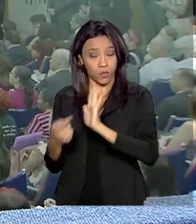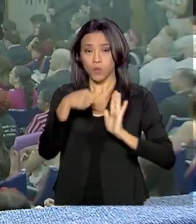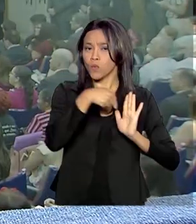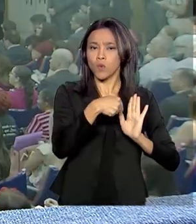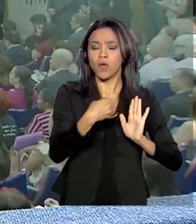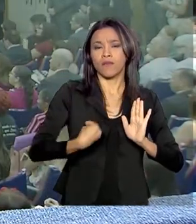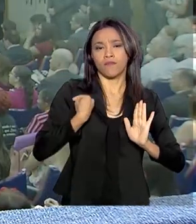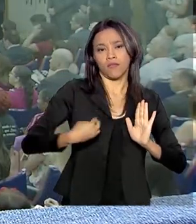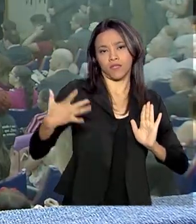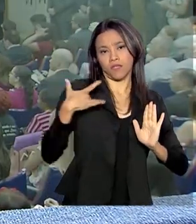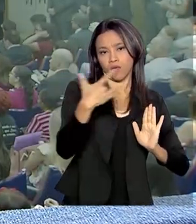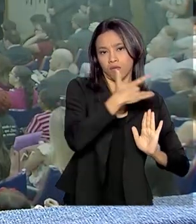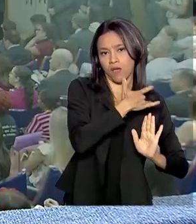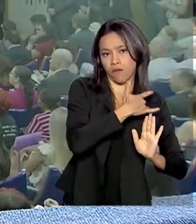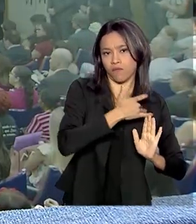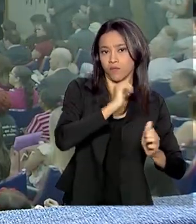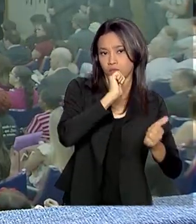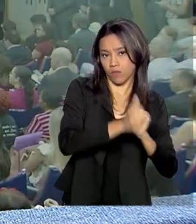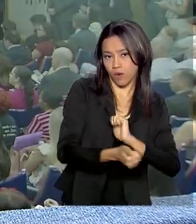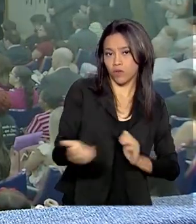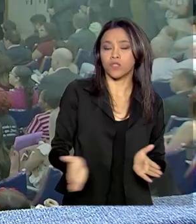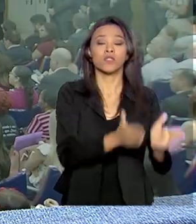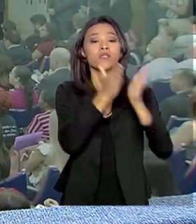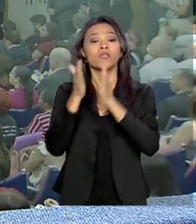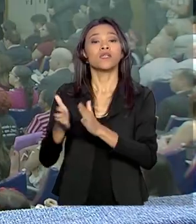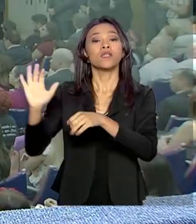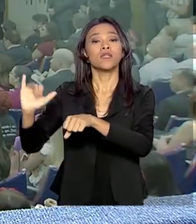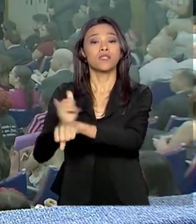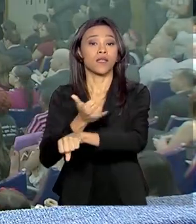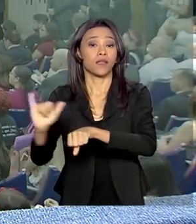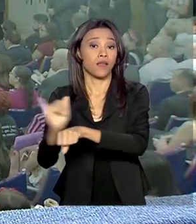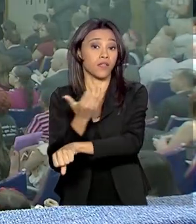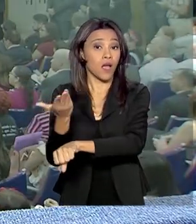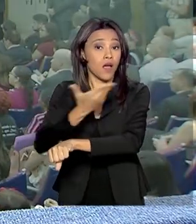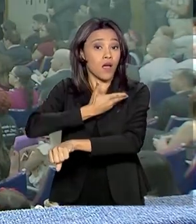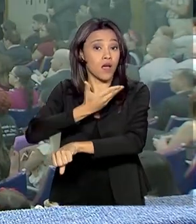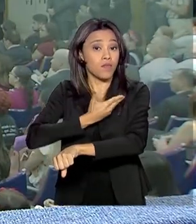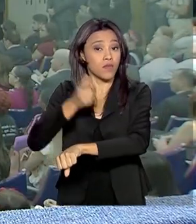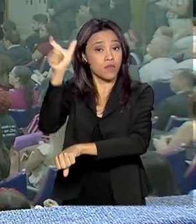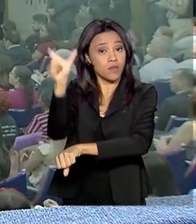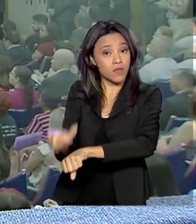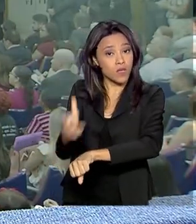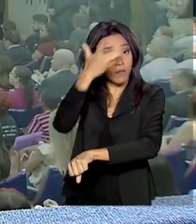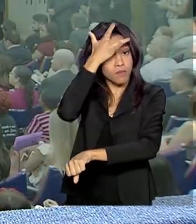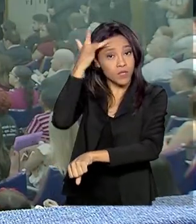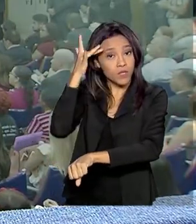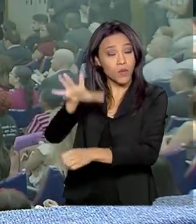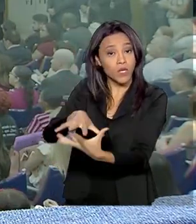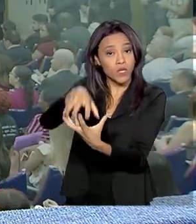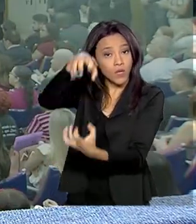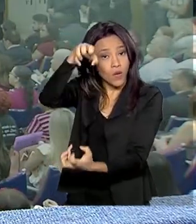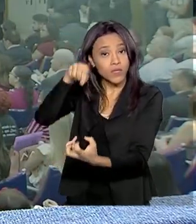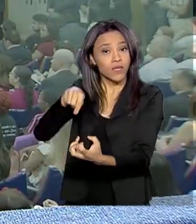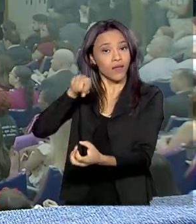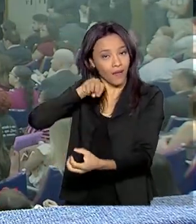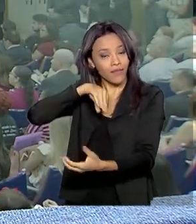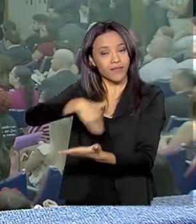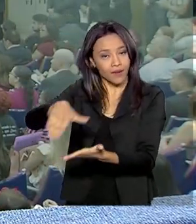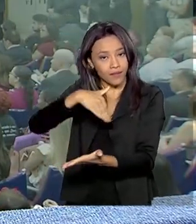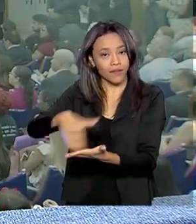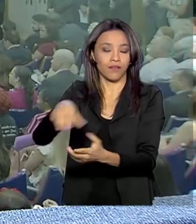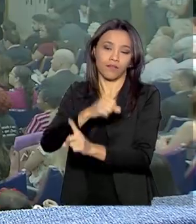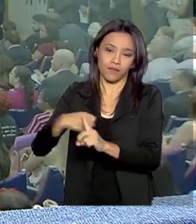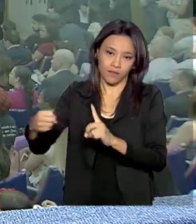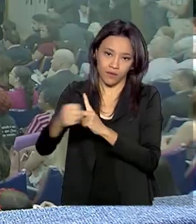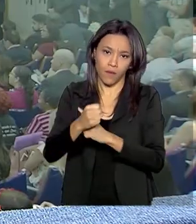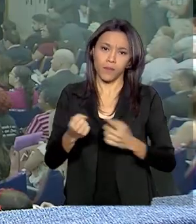Secretaria Especial do Esporte e a Estratégia Brasil Amigo da Pessoa Idosa da Secretaria Especial do Desenvolvimento Social. A